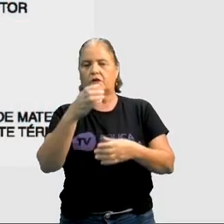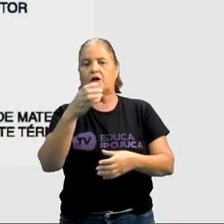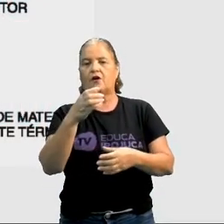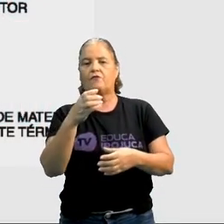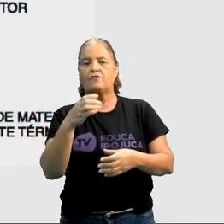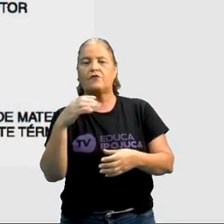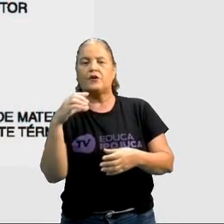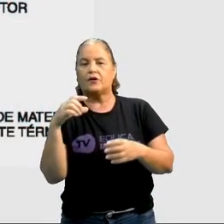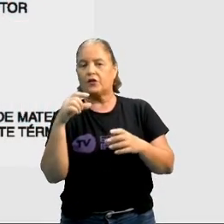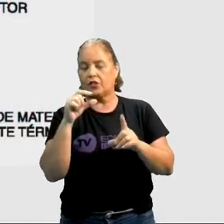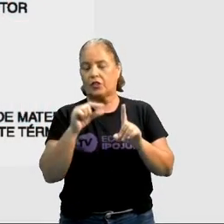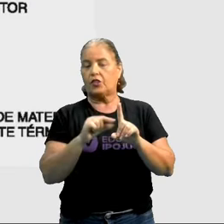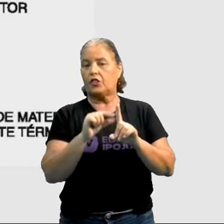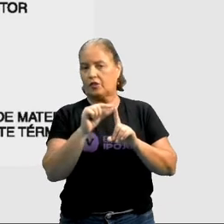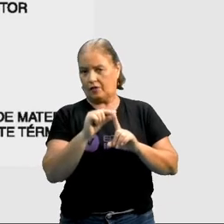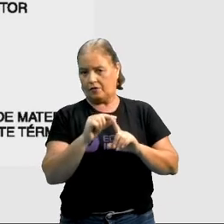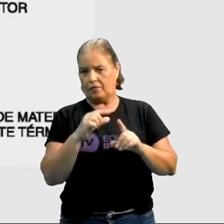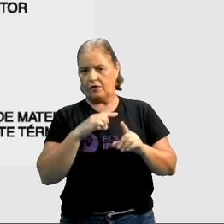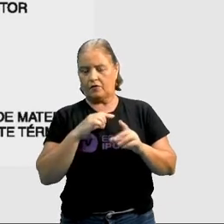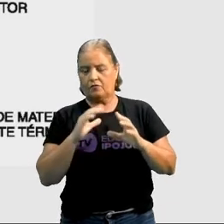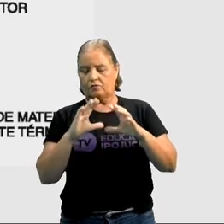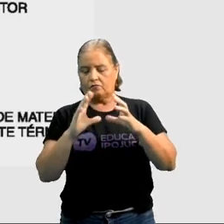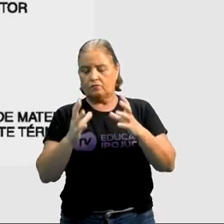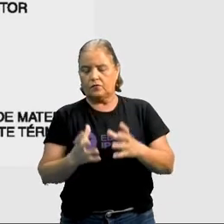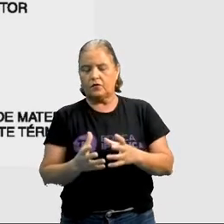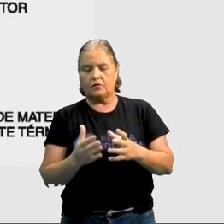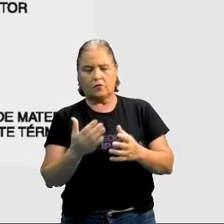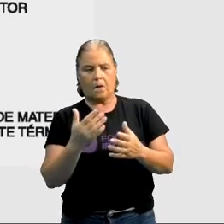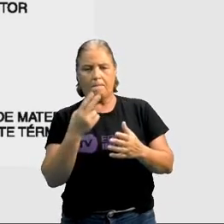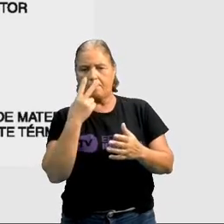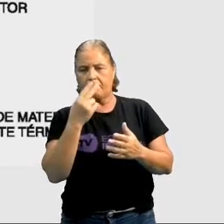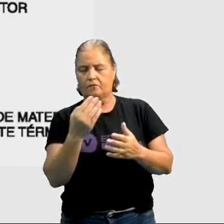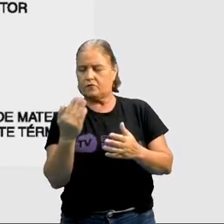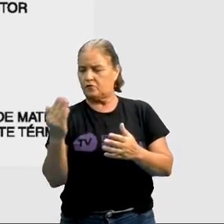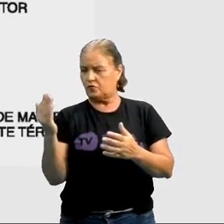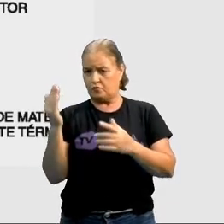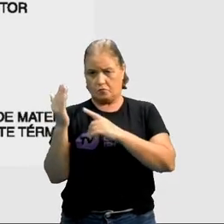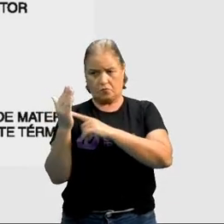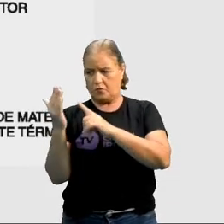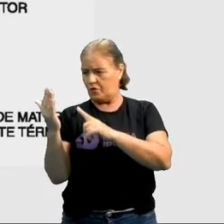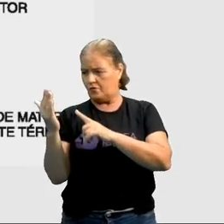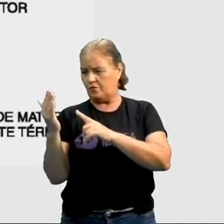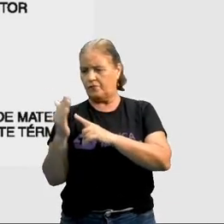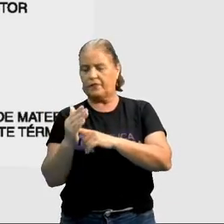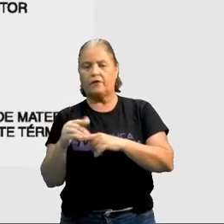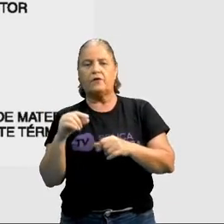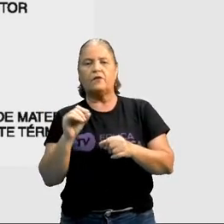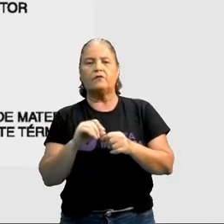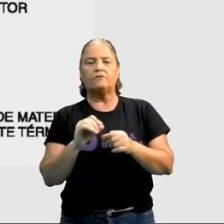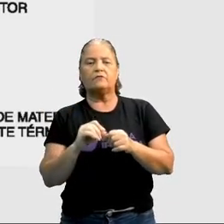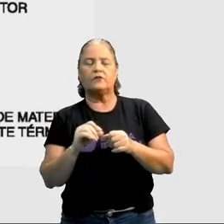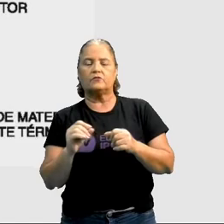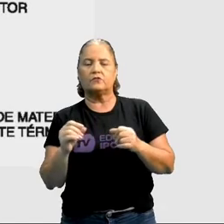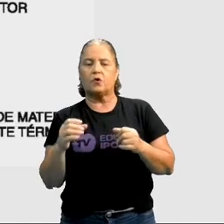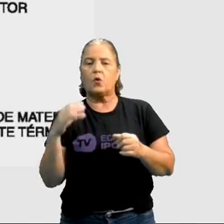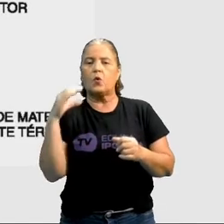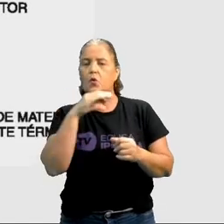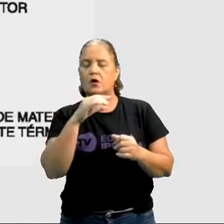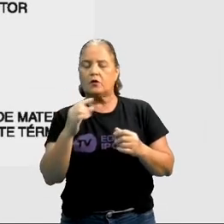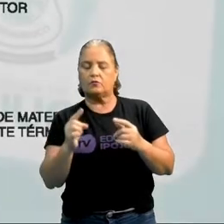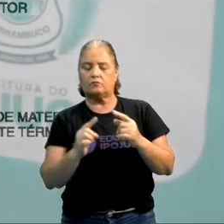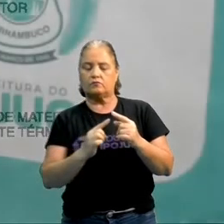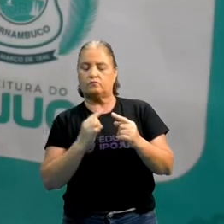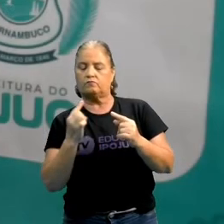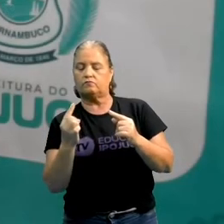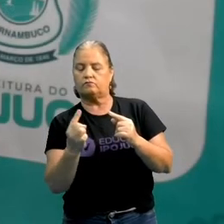uma superfície dentro dela espelhada. E aquilo dali faz com que o calor seja refletido de um lado ou para o outro.